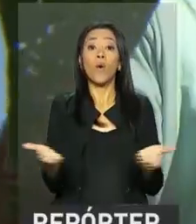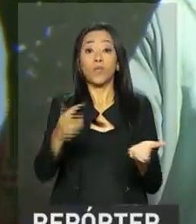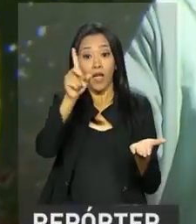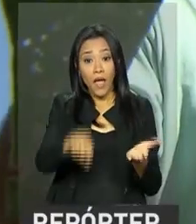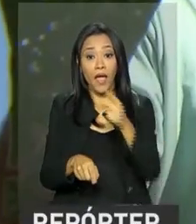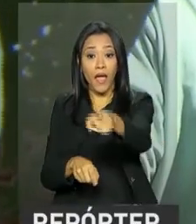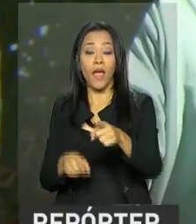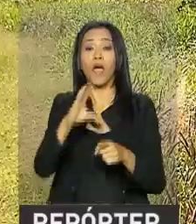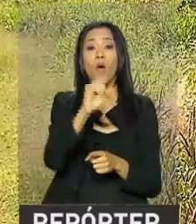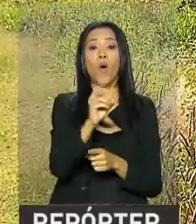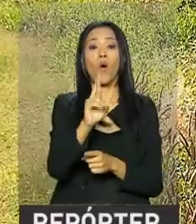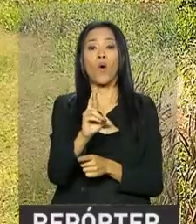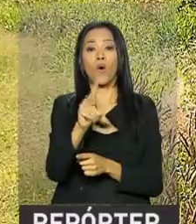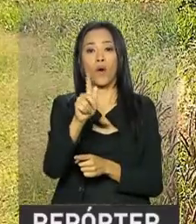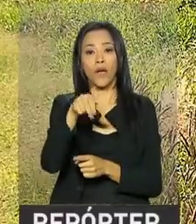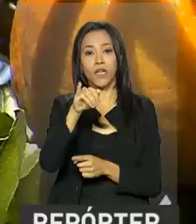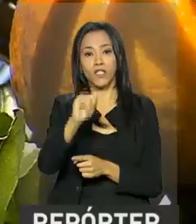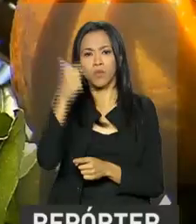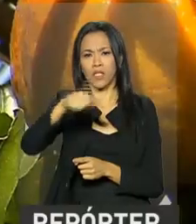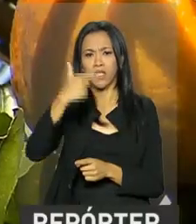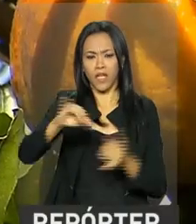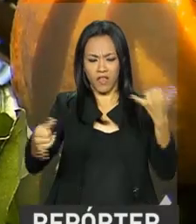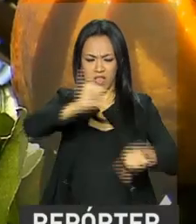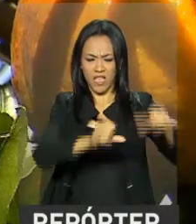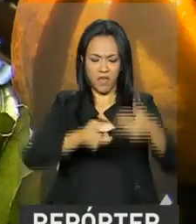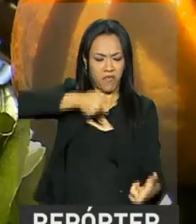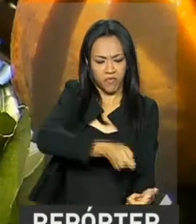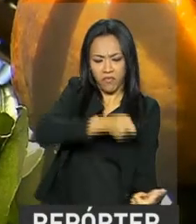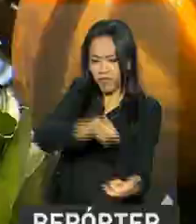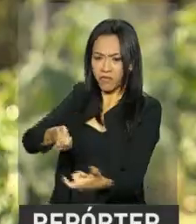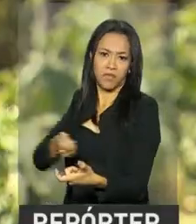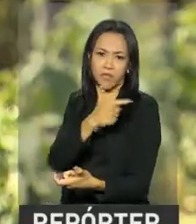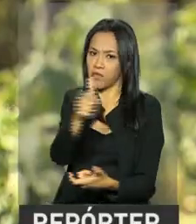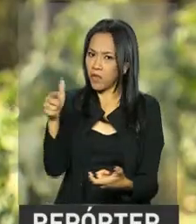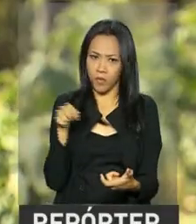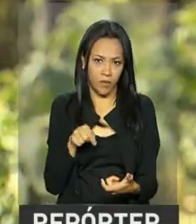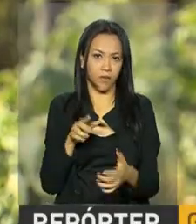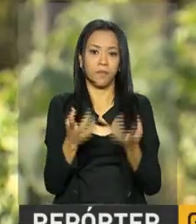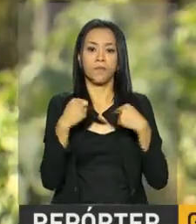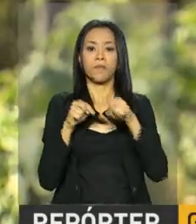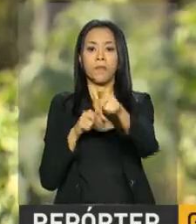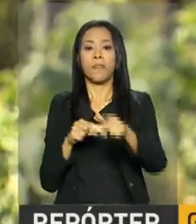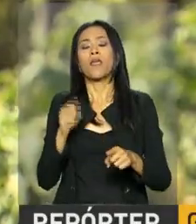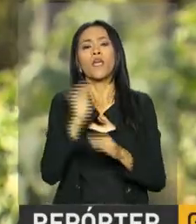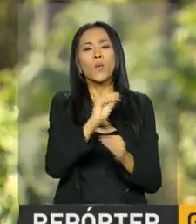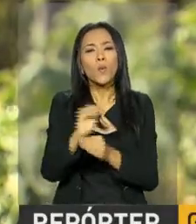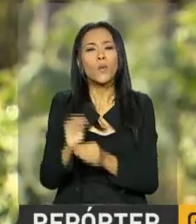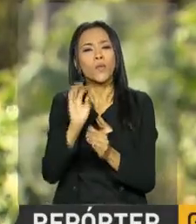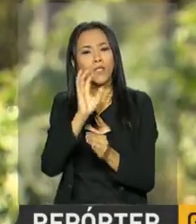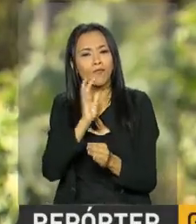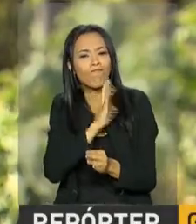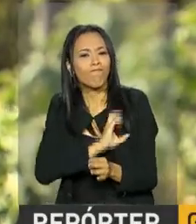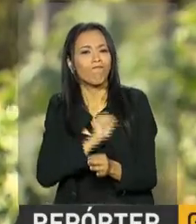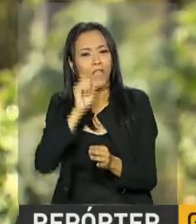é o cultivo de orgânicos, sem agrotóxicos e sem fertilizantes químicos. Por a gente ser produtor orgânico, é que a gente cuida com o marcarinho, porque